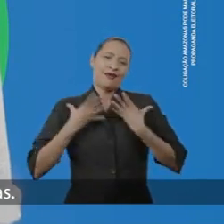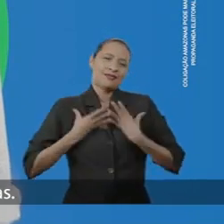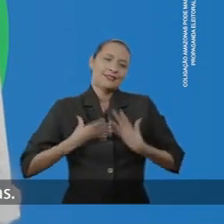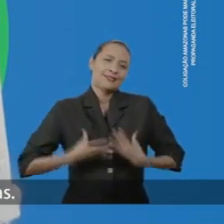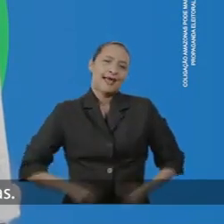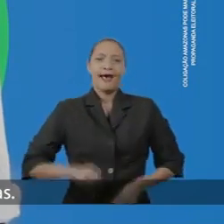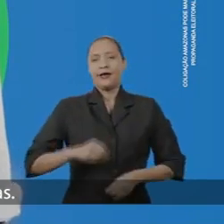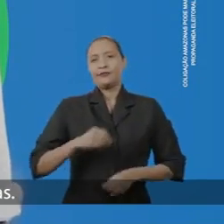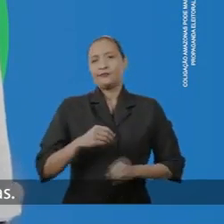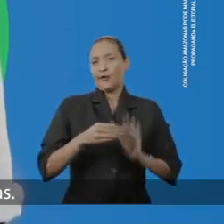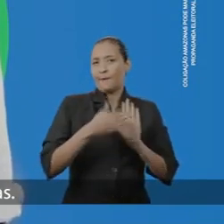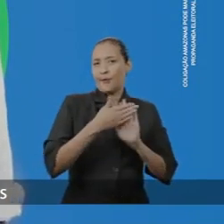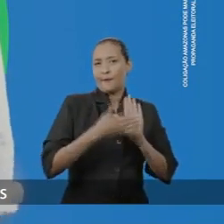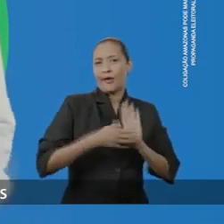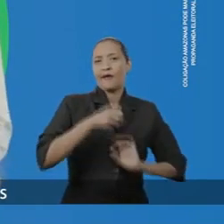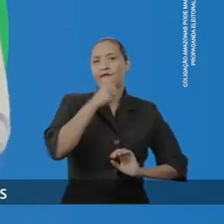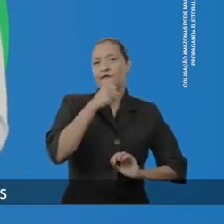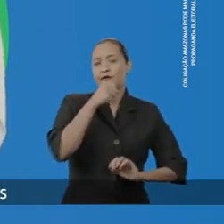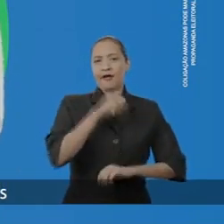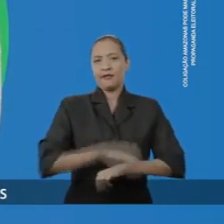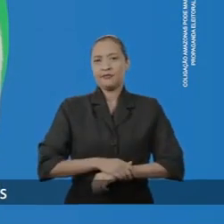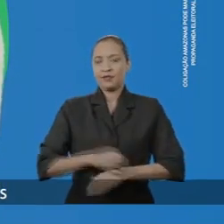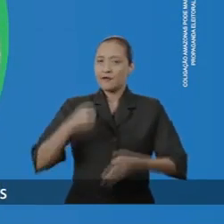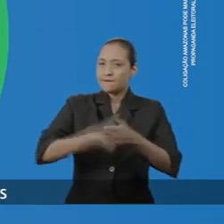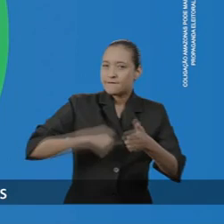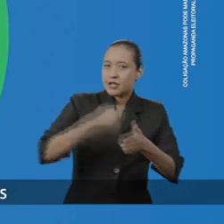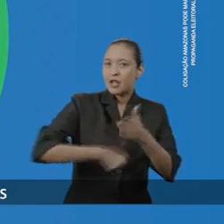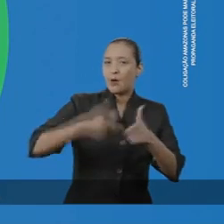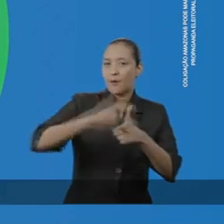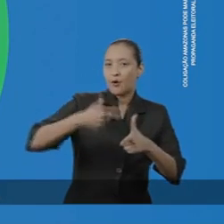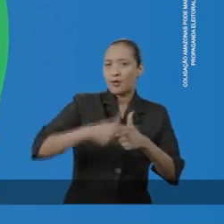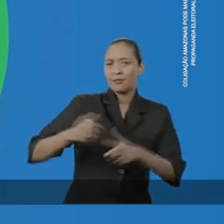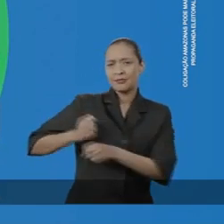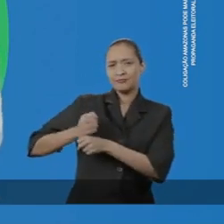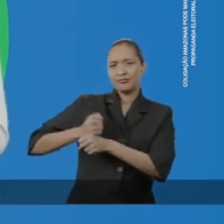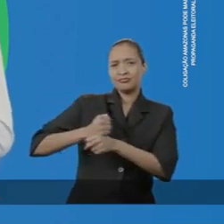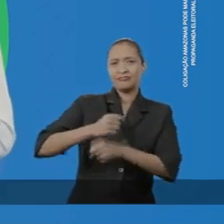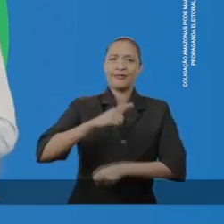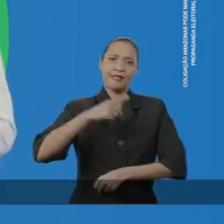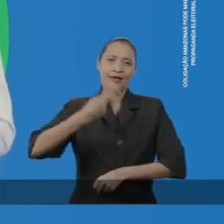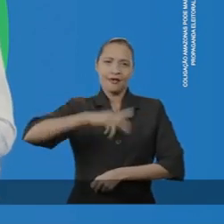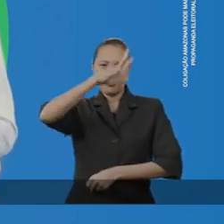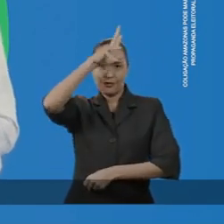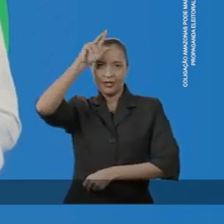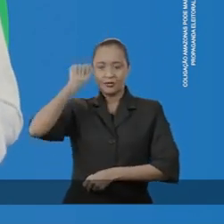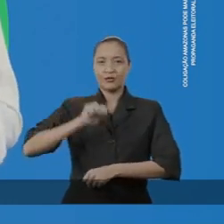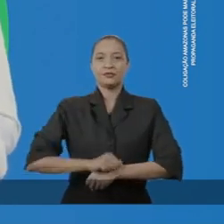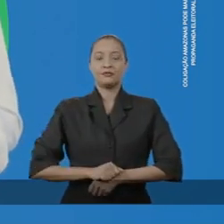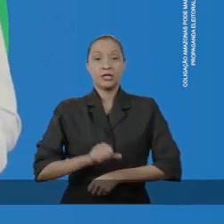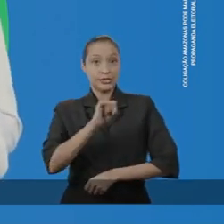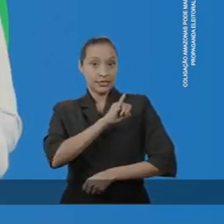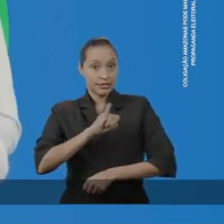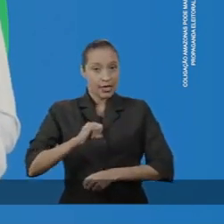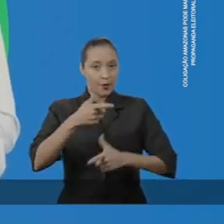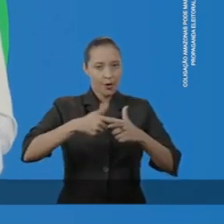cansado das velhas promessas. Quero enfrentar de fato as dificuldades que há décadas afetam o nosso estado. E quando